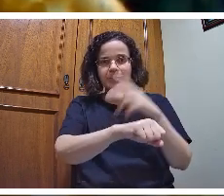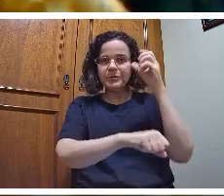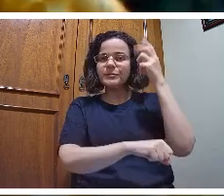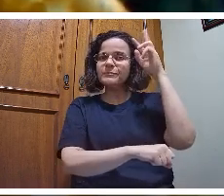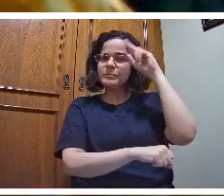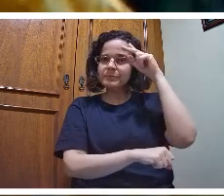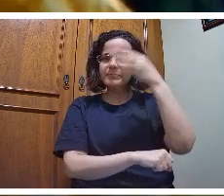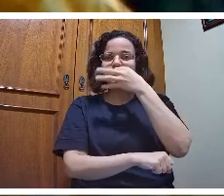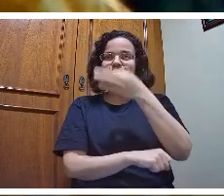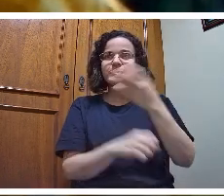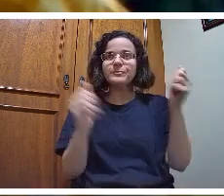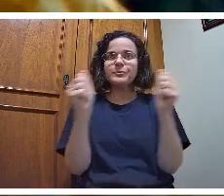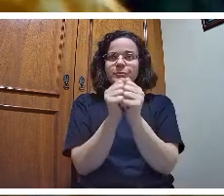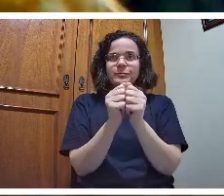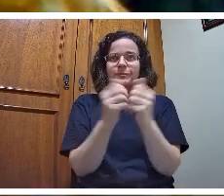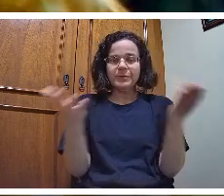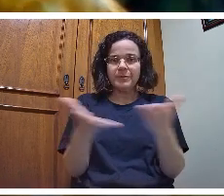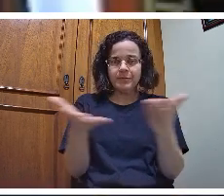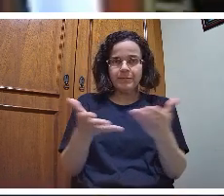pedagógicas remotas?